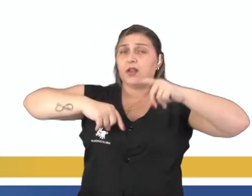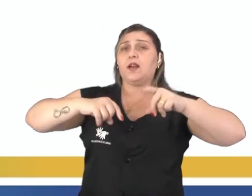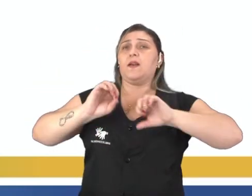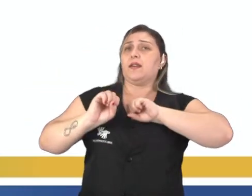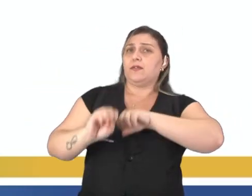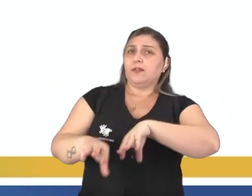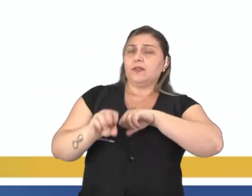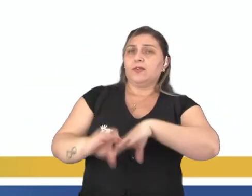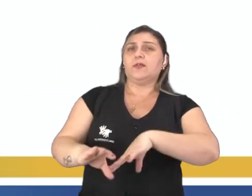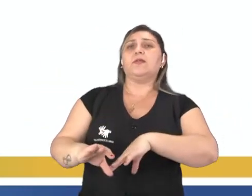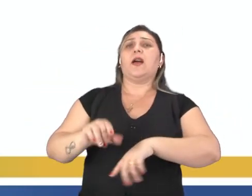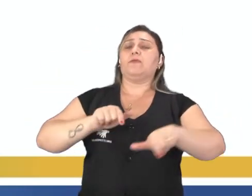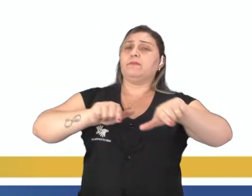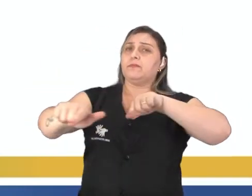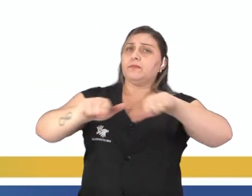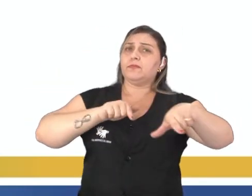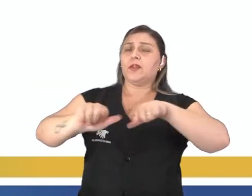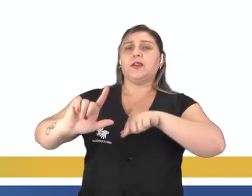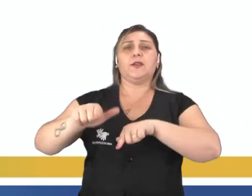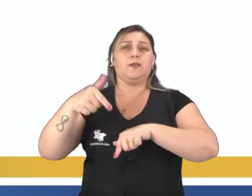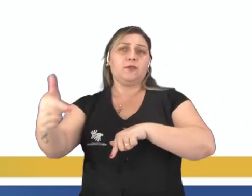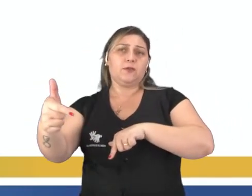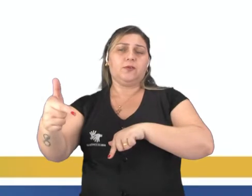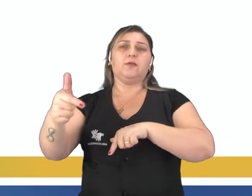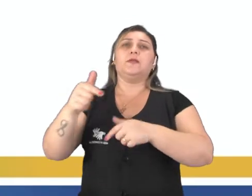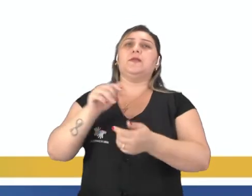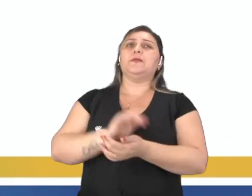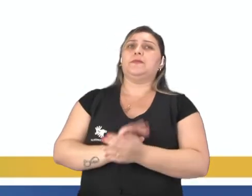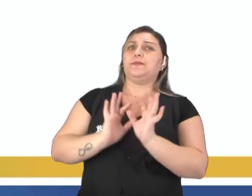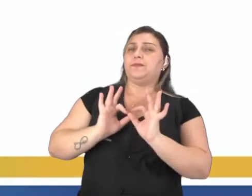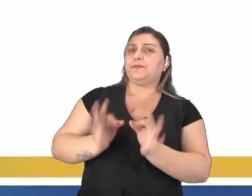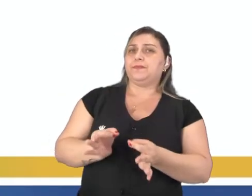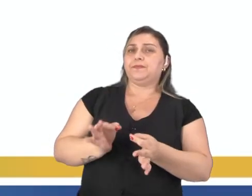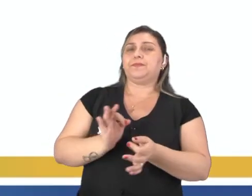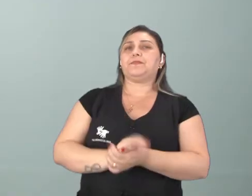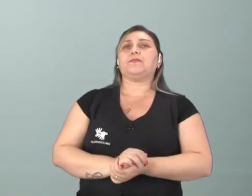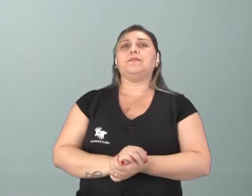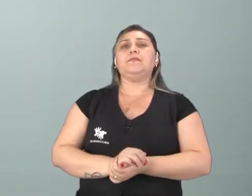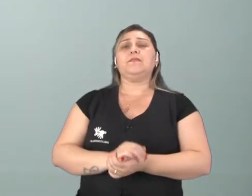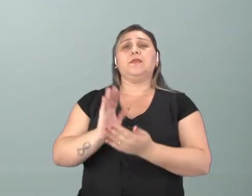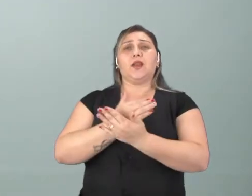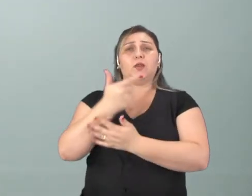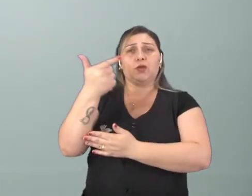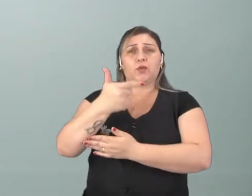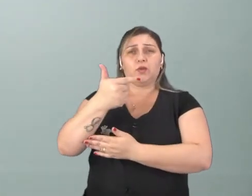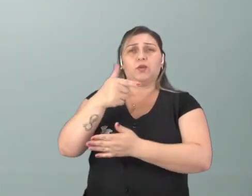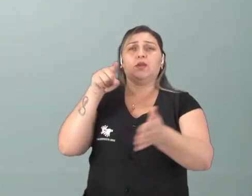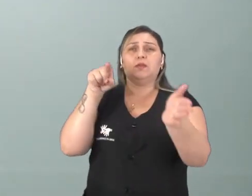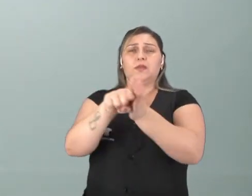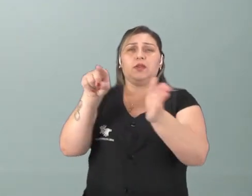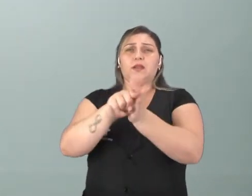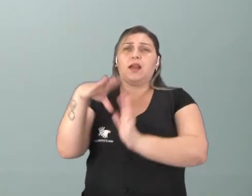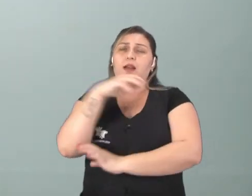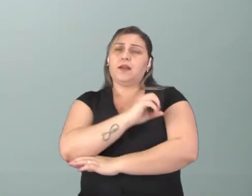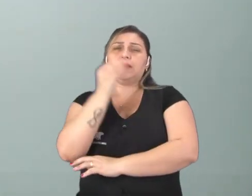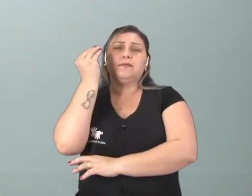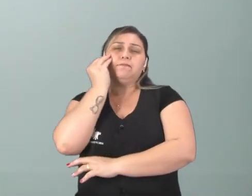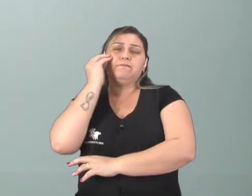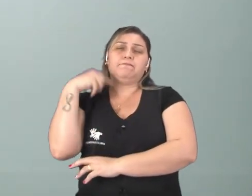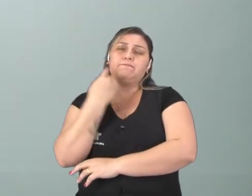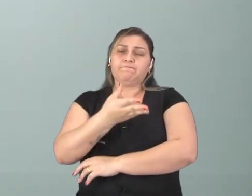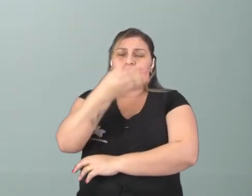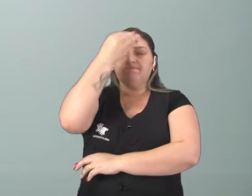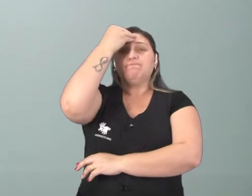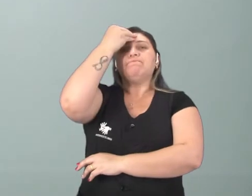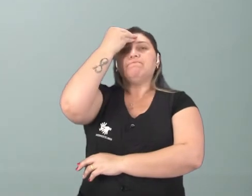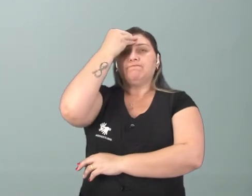educação, ao trabalho e entre outros pontos. Certo? Então, vamos fazer aqui duas questões rápidas para a gente tentar fixar